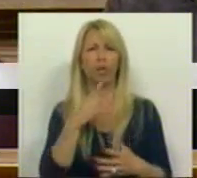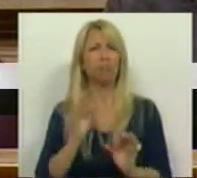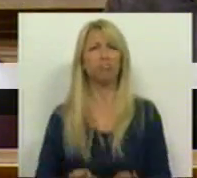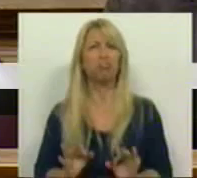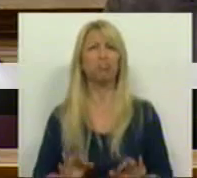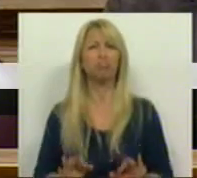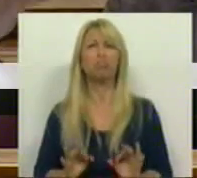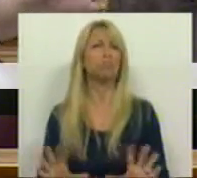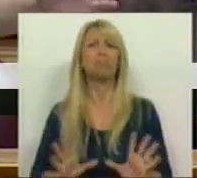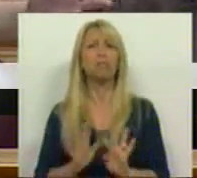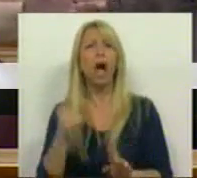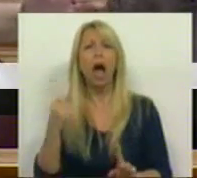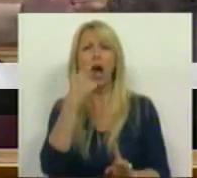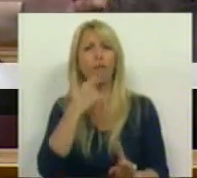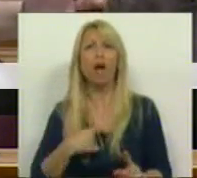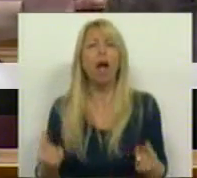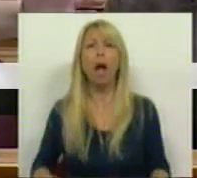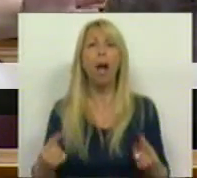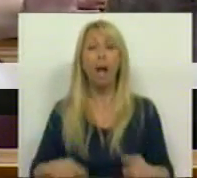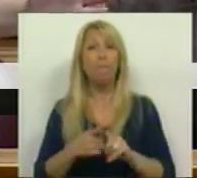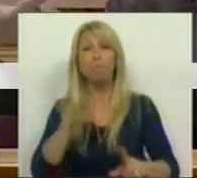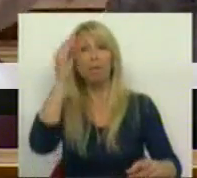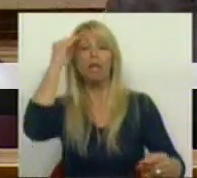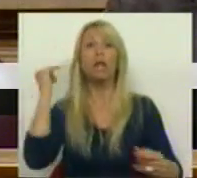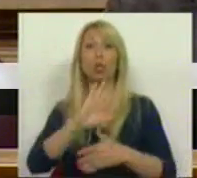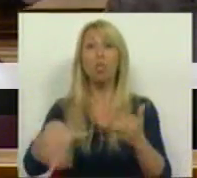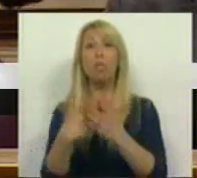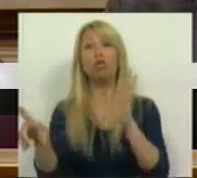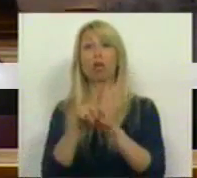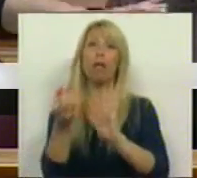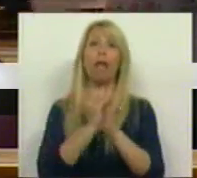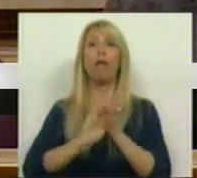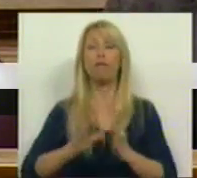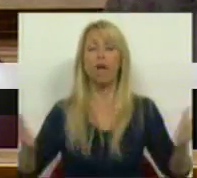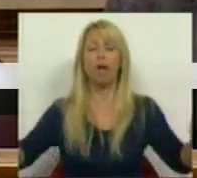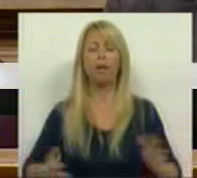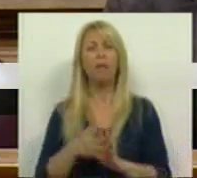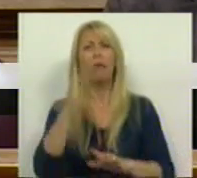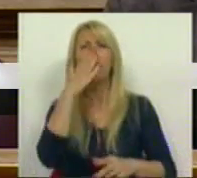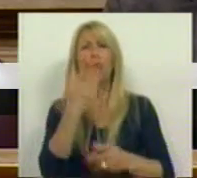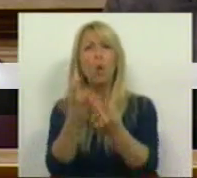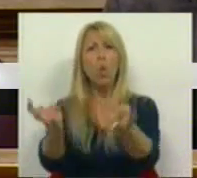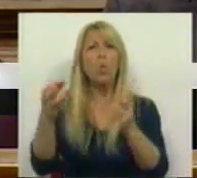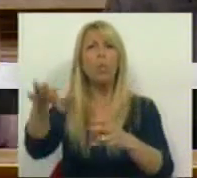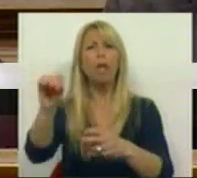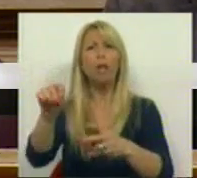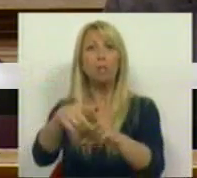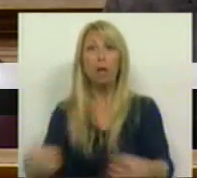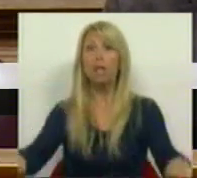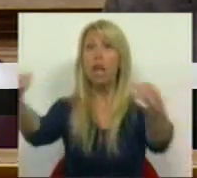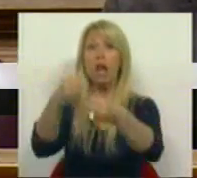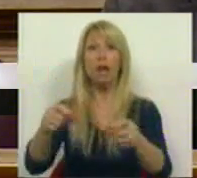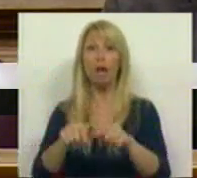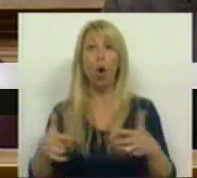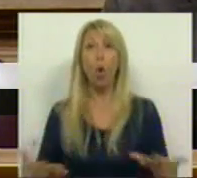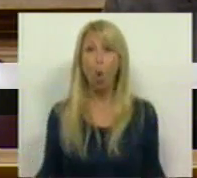a proposta de lei. Há também um equívoco sobre as relações com o Partido Socialista. Aparentemente, ninguém hoje na bancada do Partido Socialista